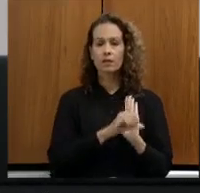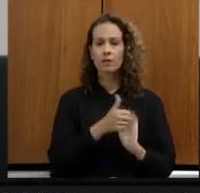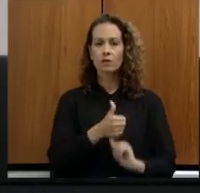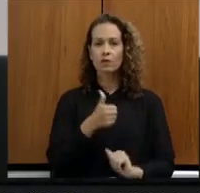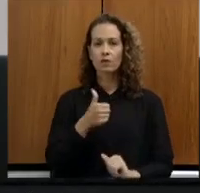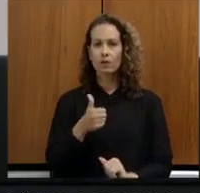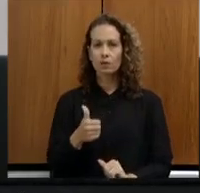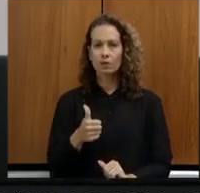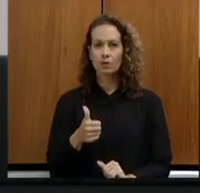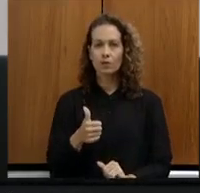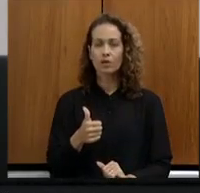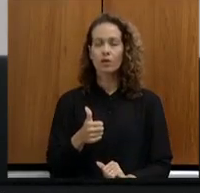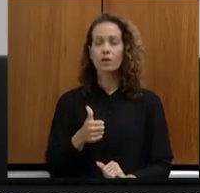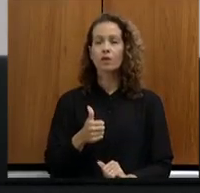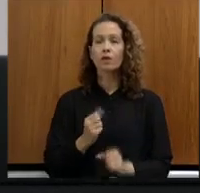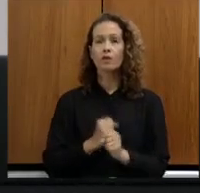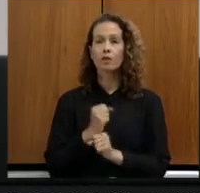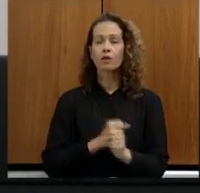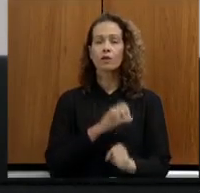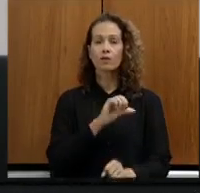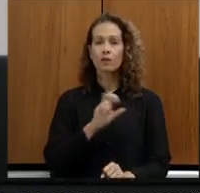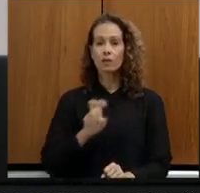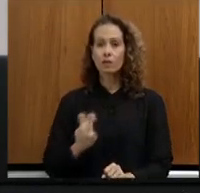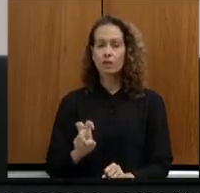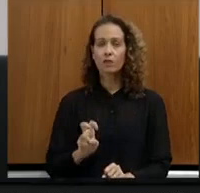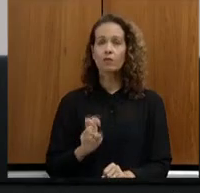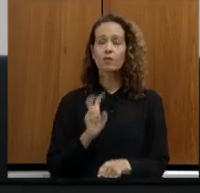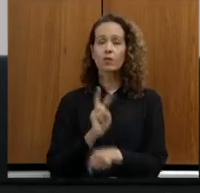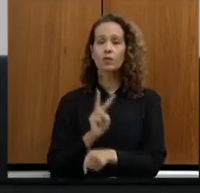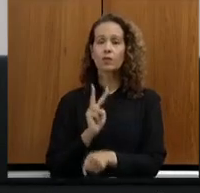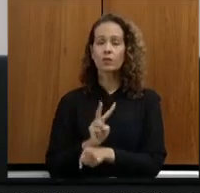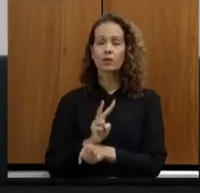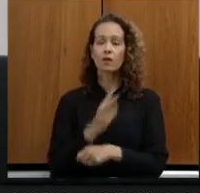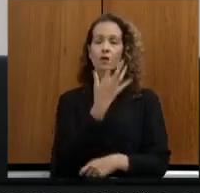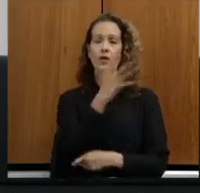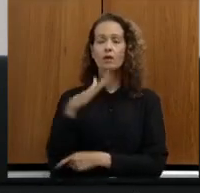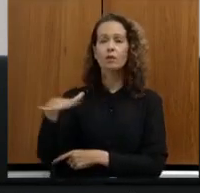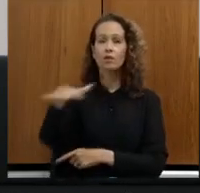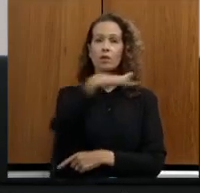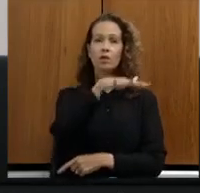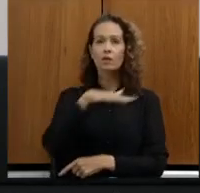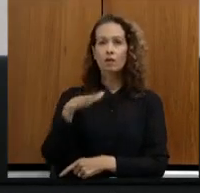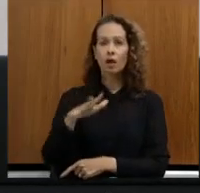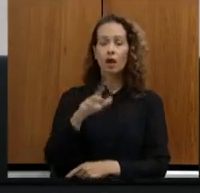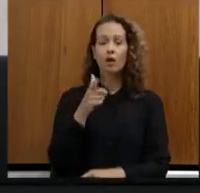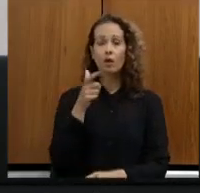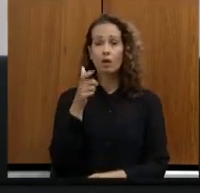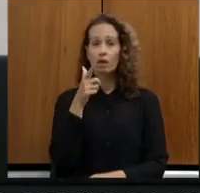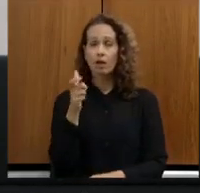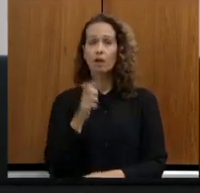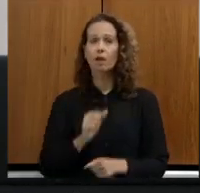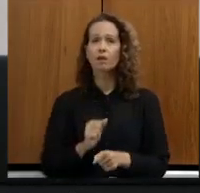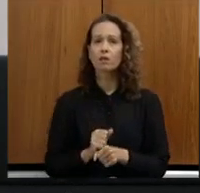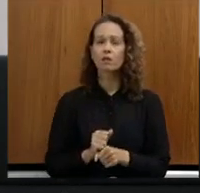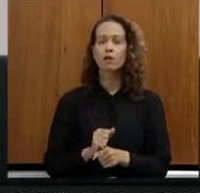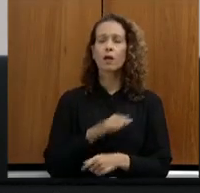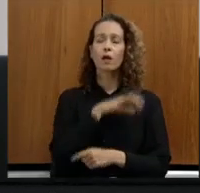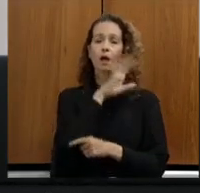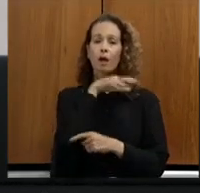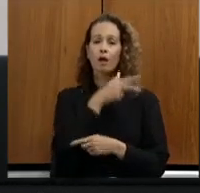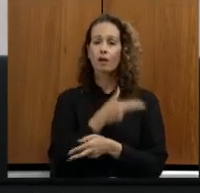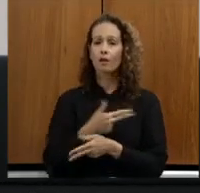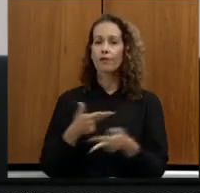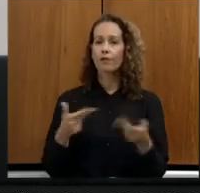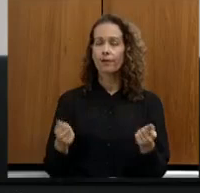1995 que declara de proteção ambiental as áreas de interesse ecológico situadas na bacia hidrográfica do Rio Pandeiros